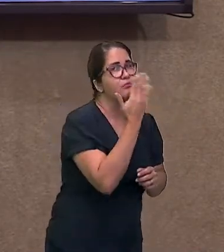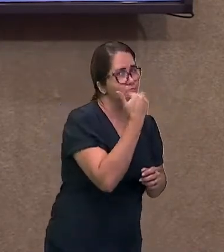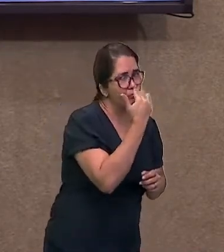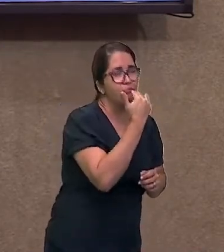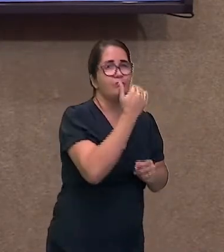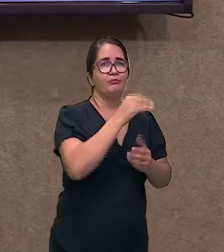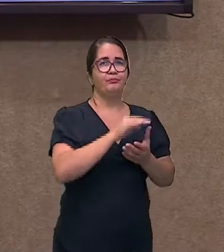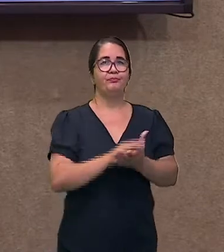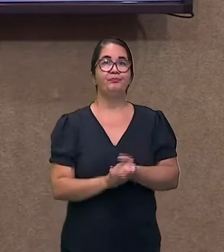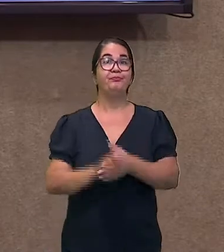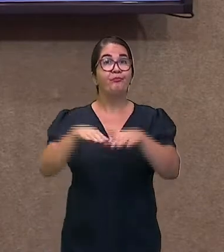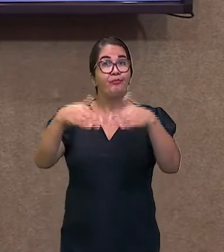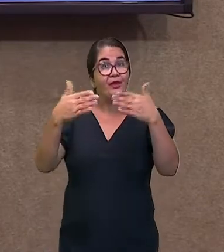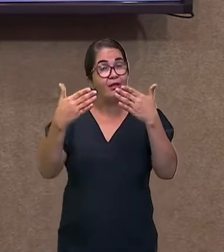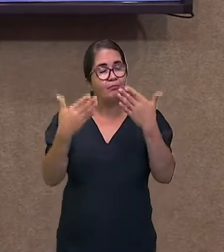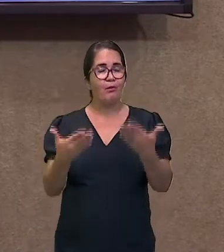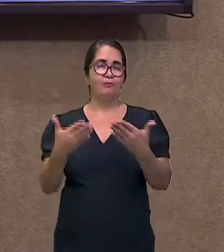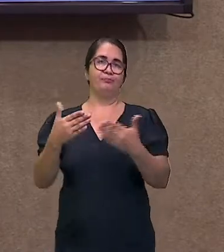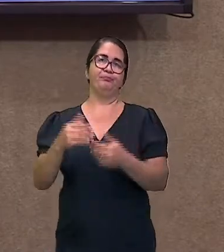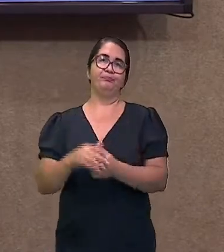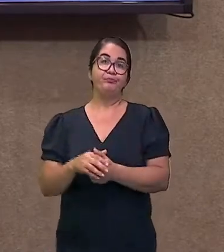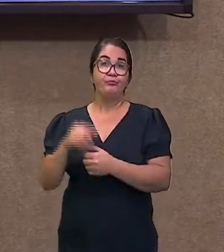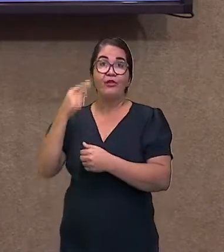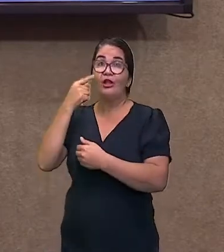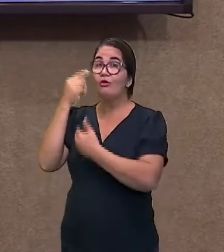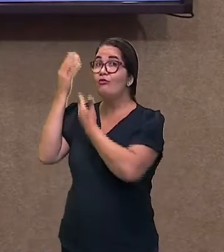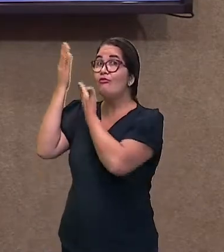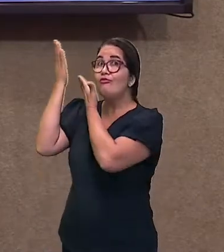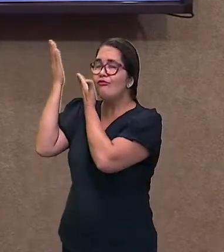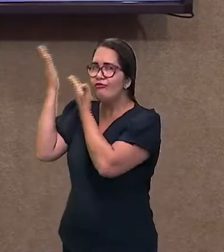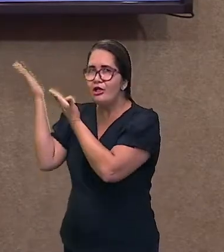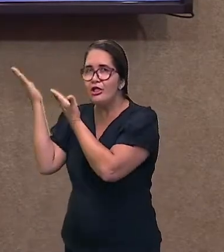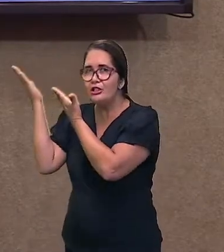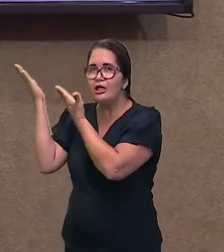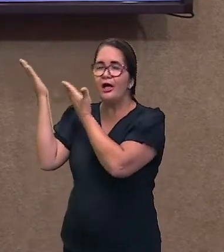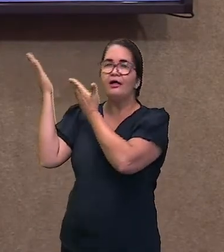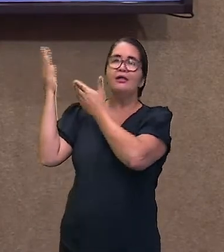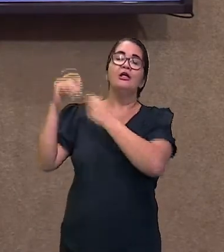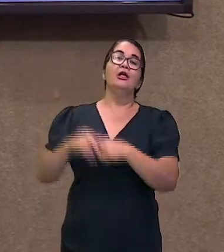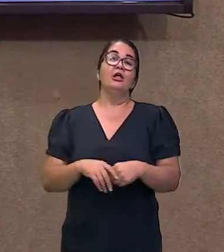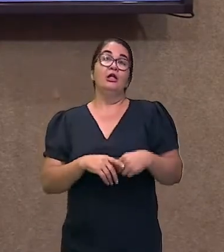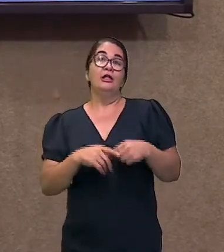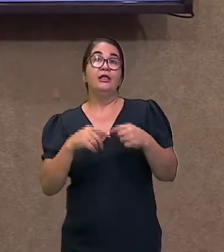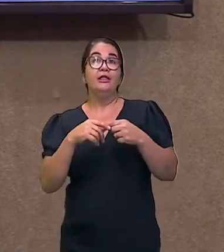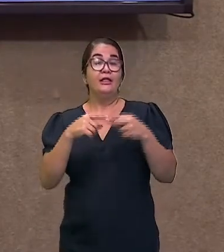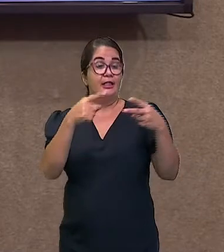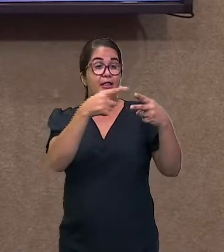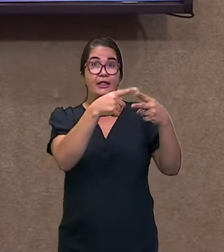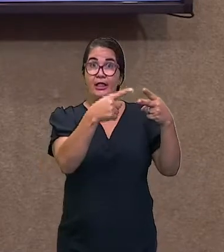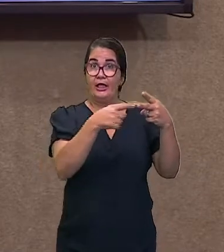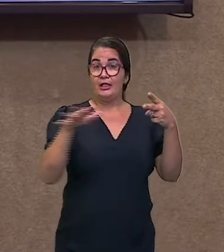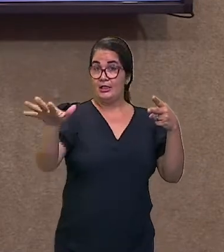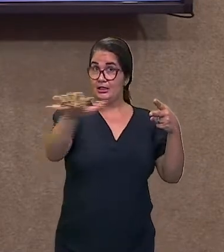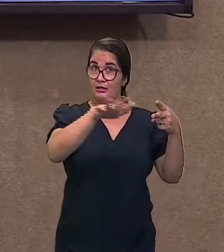nesses espaços, nós temos dois fatores que são, assim, de extrema importância.